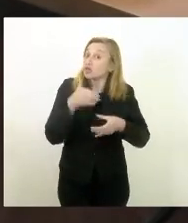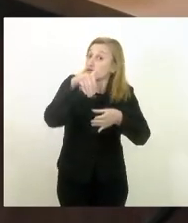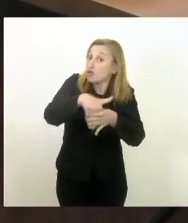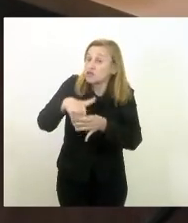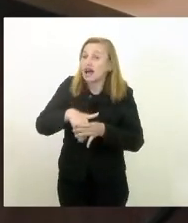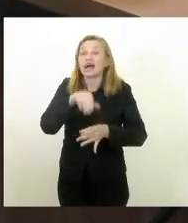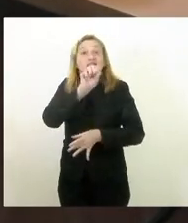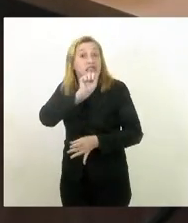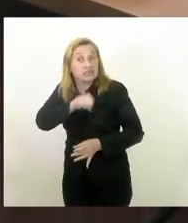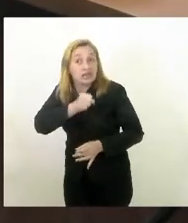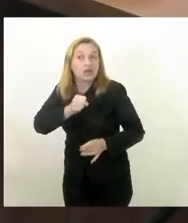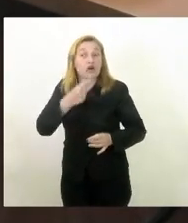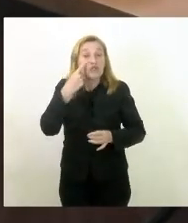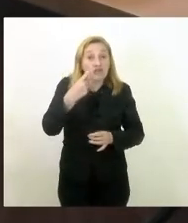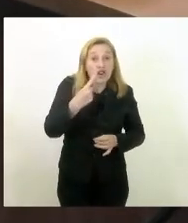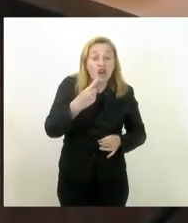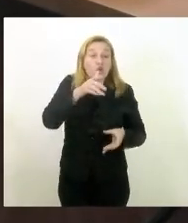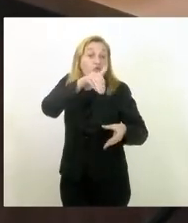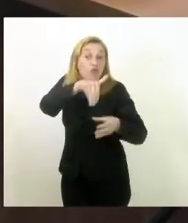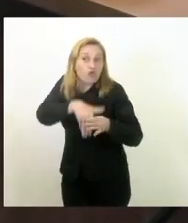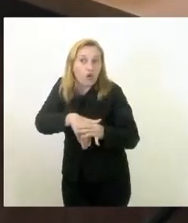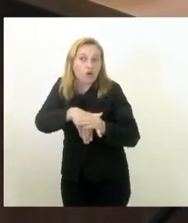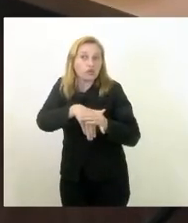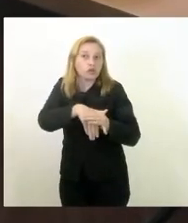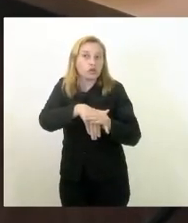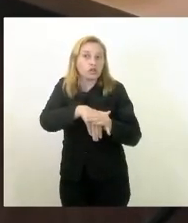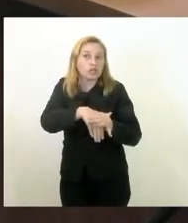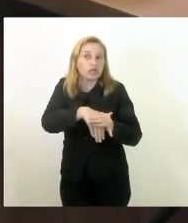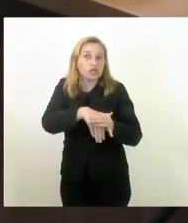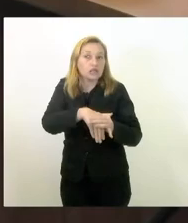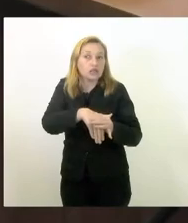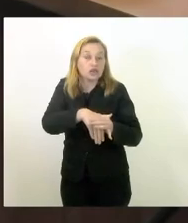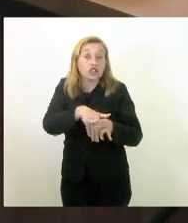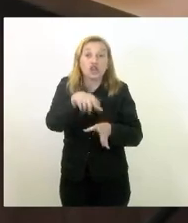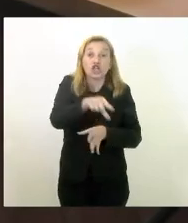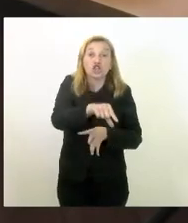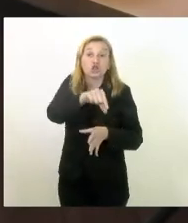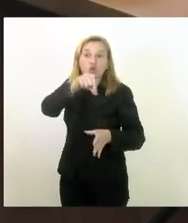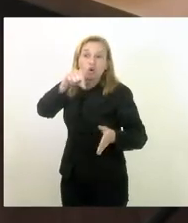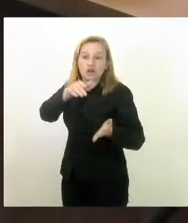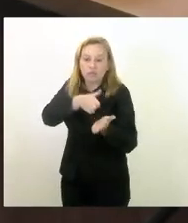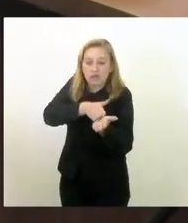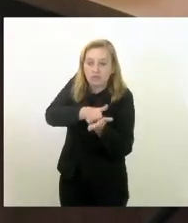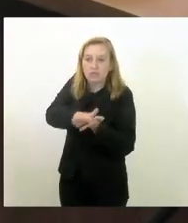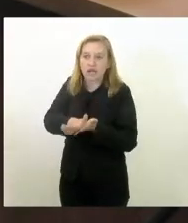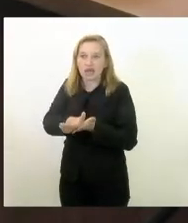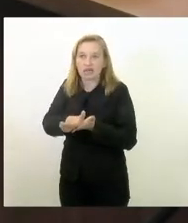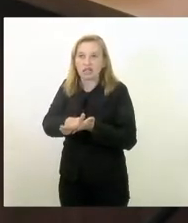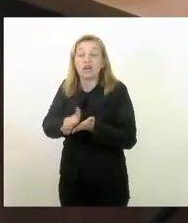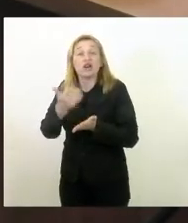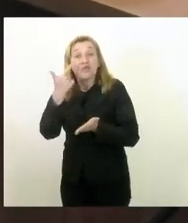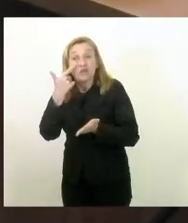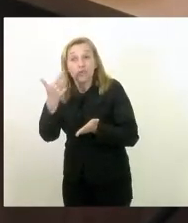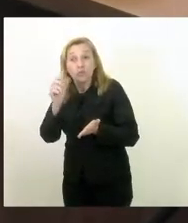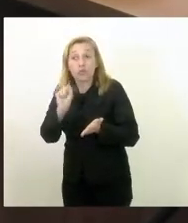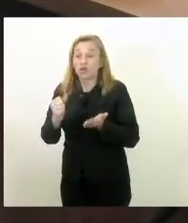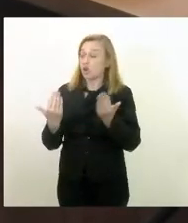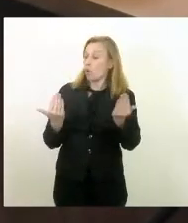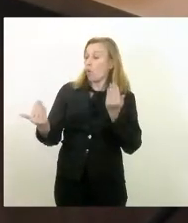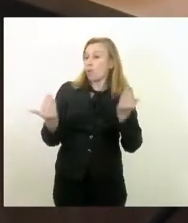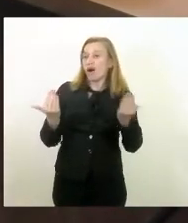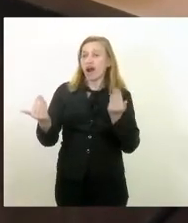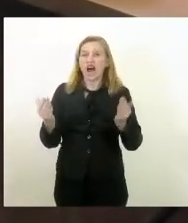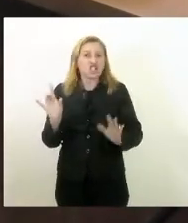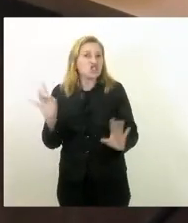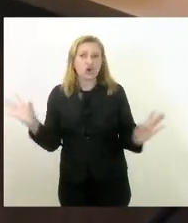vamos ver o voto que nós escolhemos impresso e vamos poder conferir só